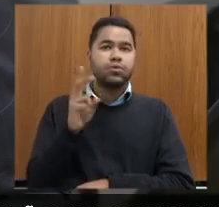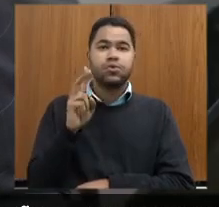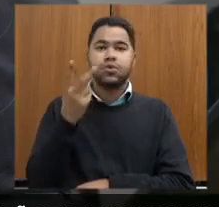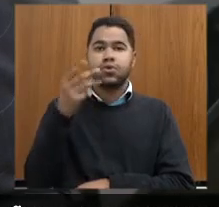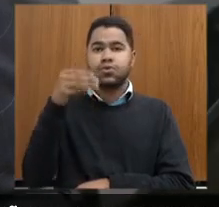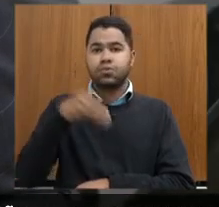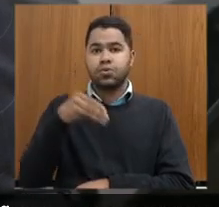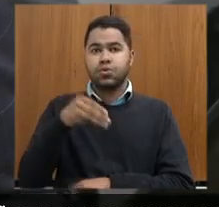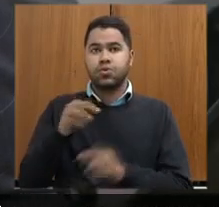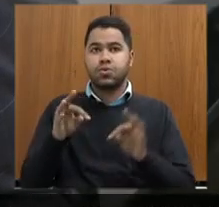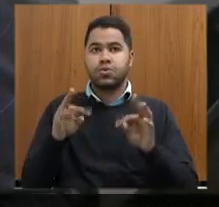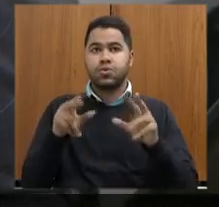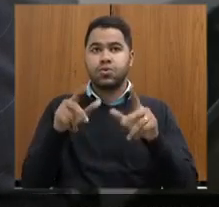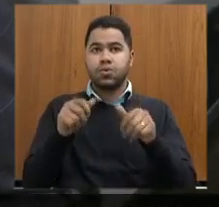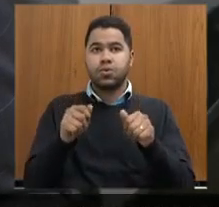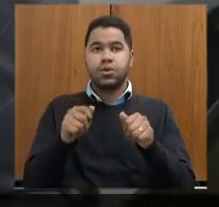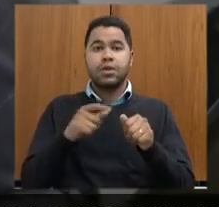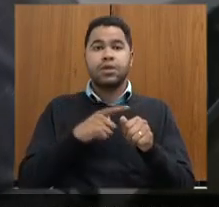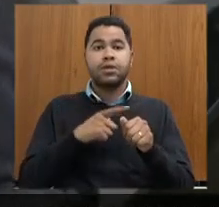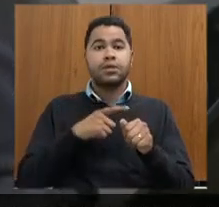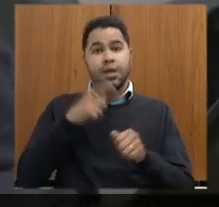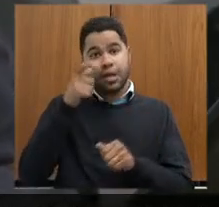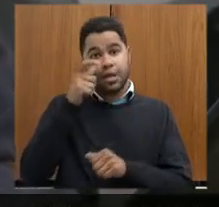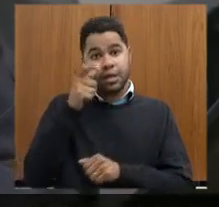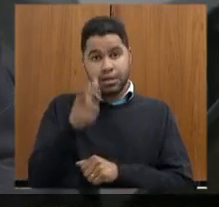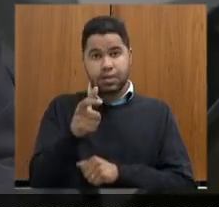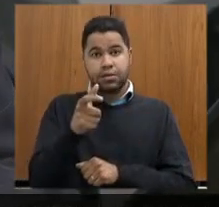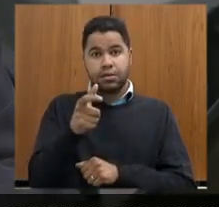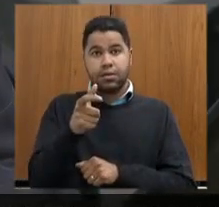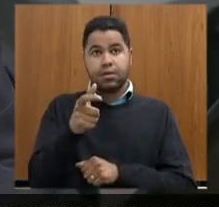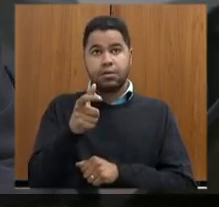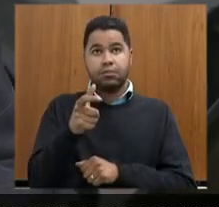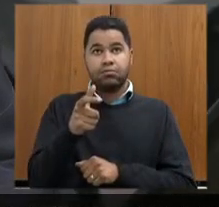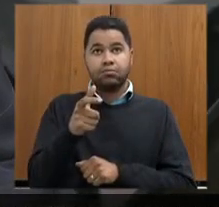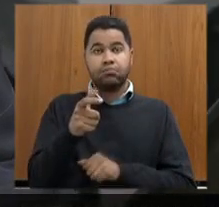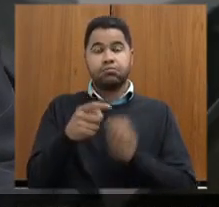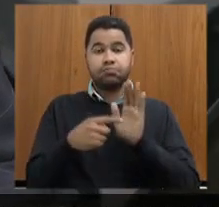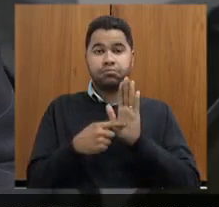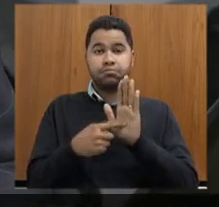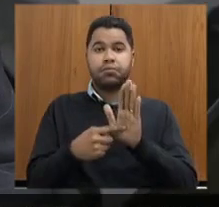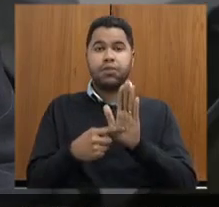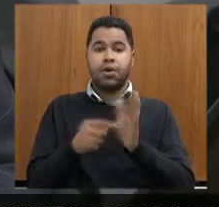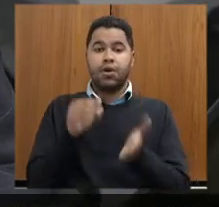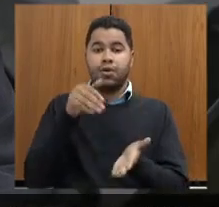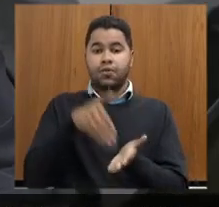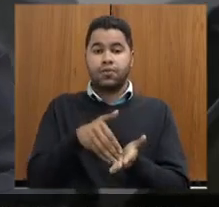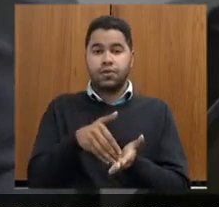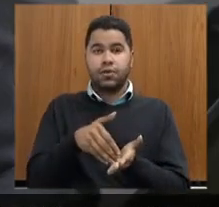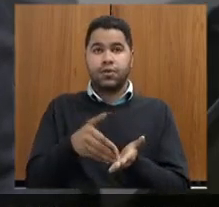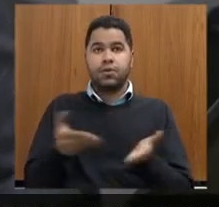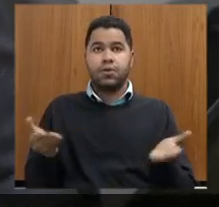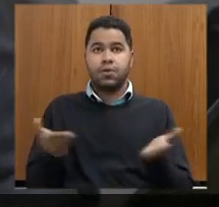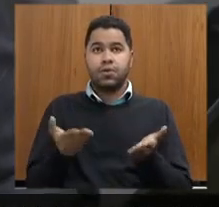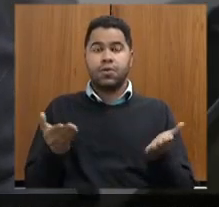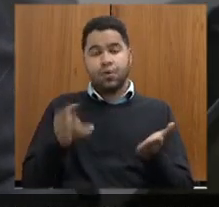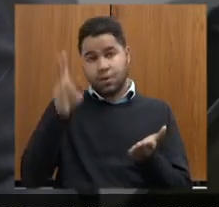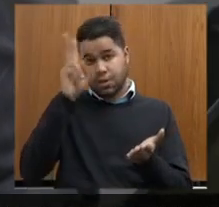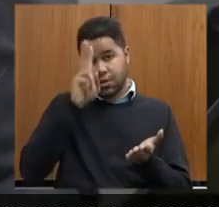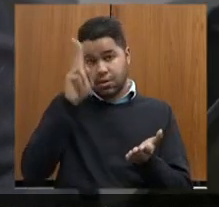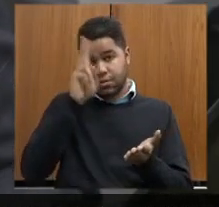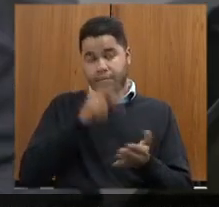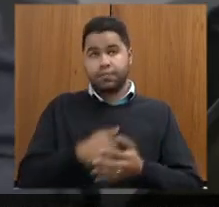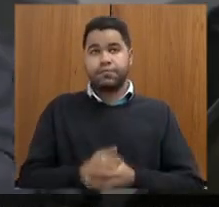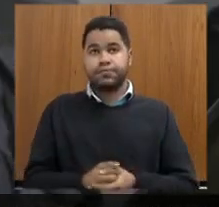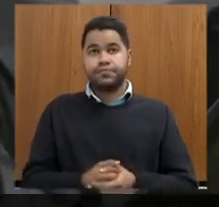minutos a todos os parlamentares que tiverem interesse de se manifestar ao final dessa audiência lembrando que